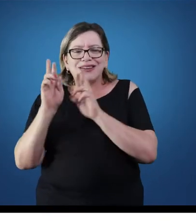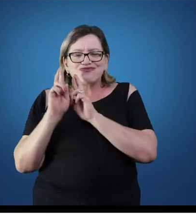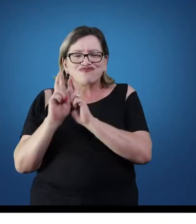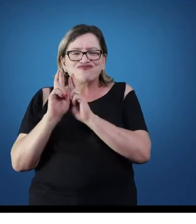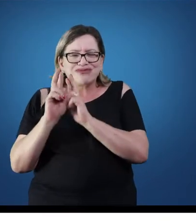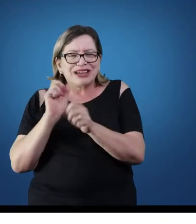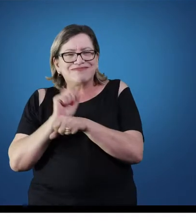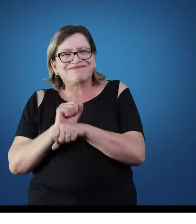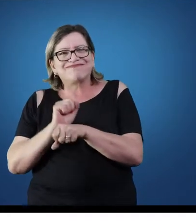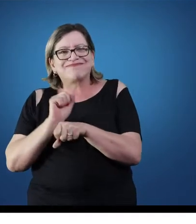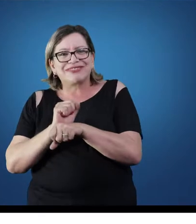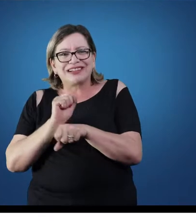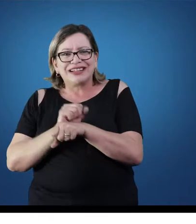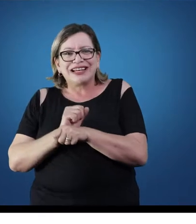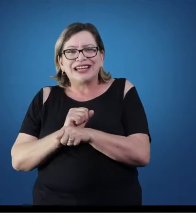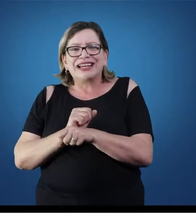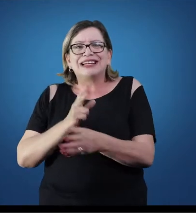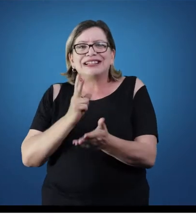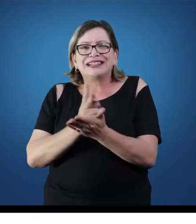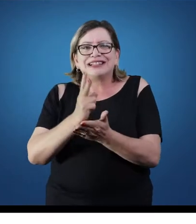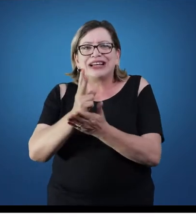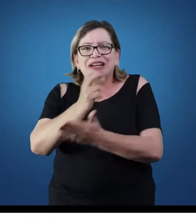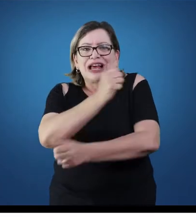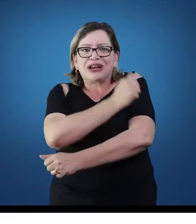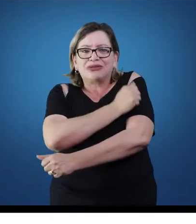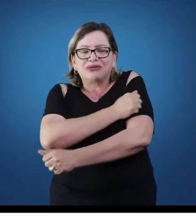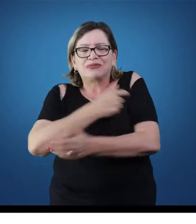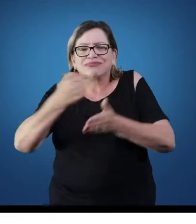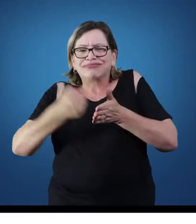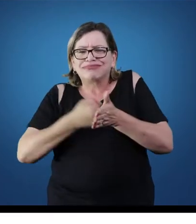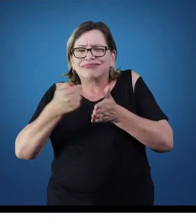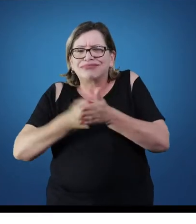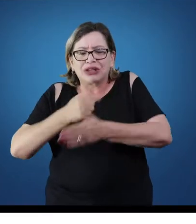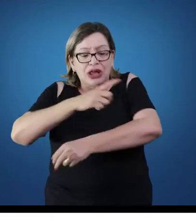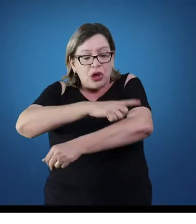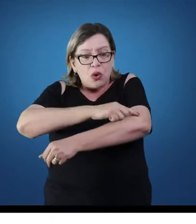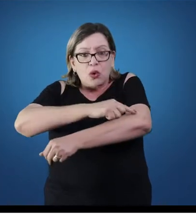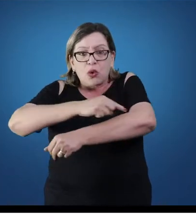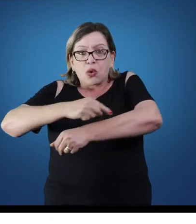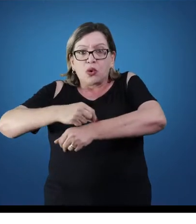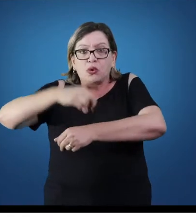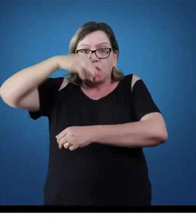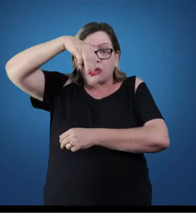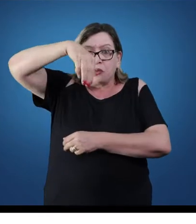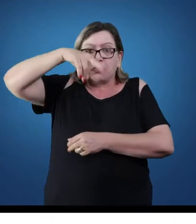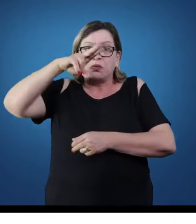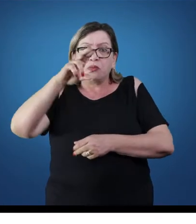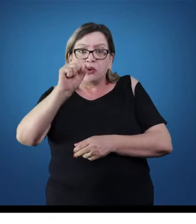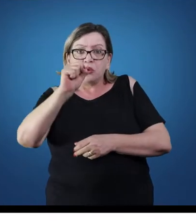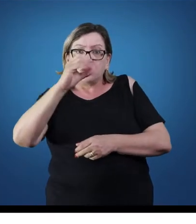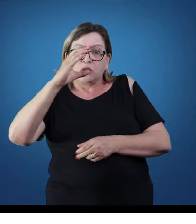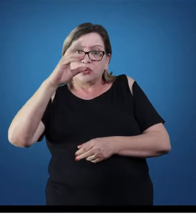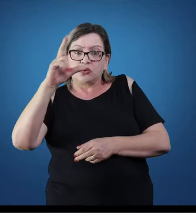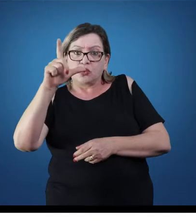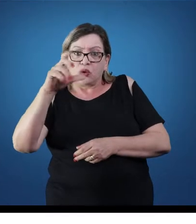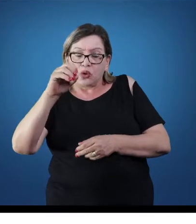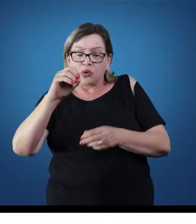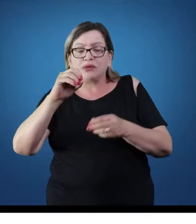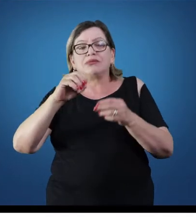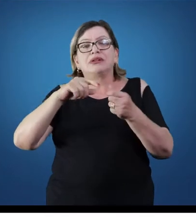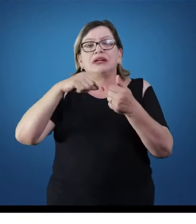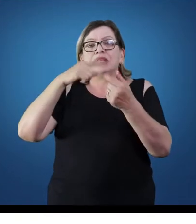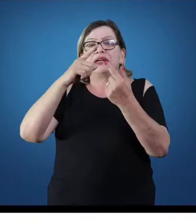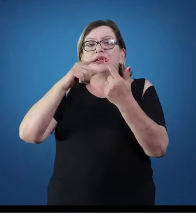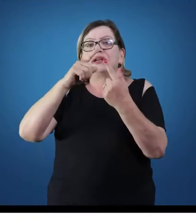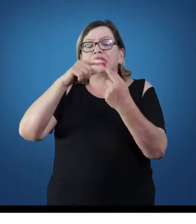sempre o aluno sempre perguntou sobre músculos e articulações. Então nas unidades 3 e 4 nós vamos estudar artrologia,